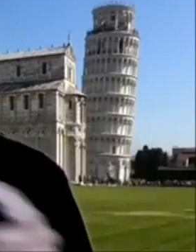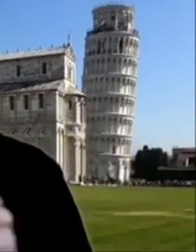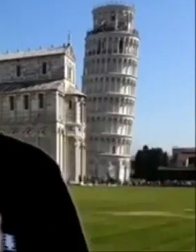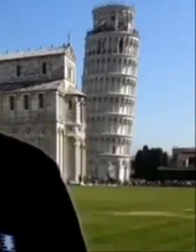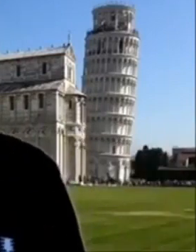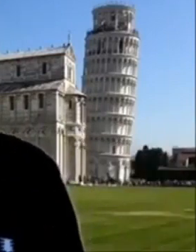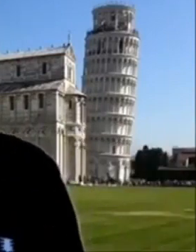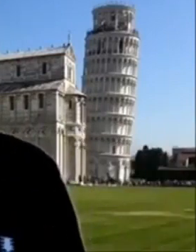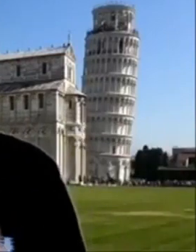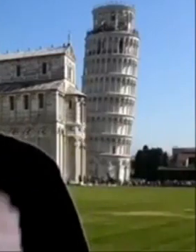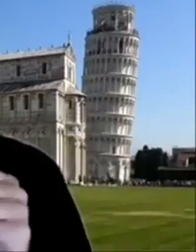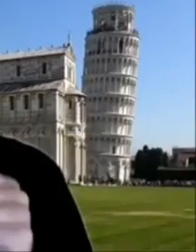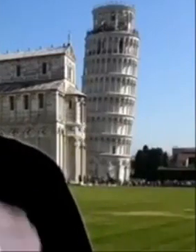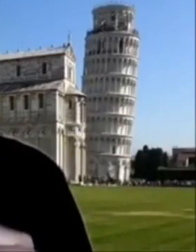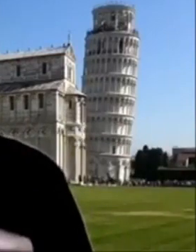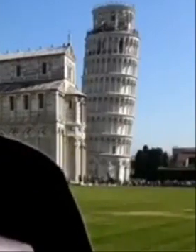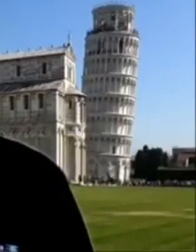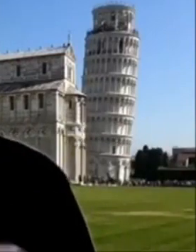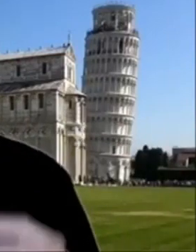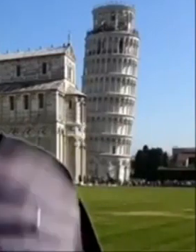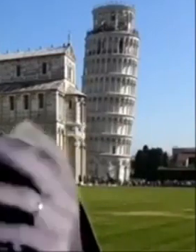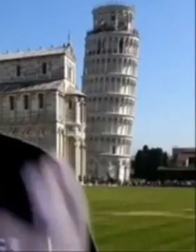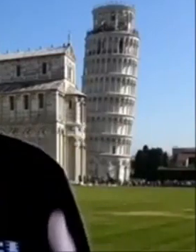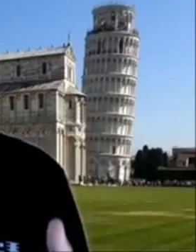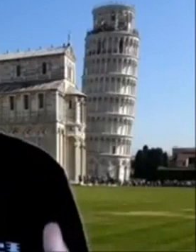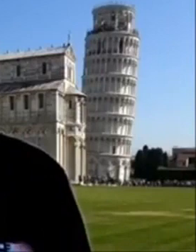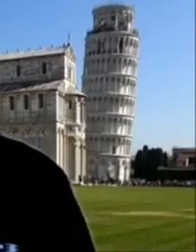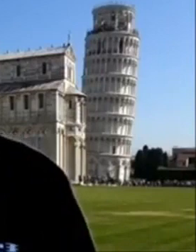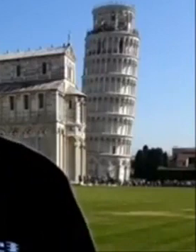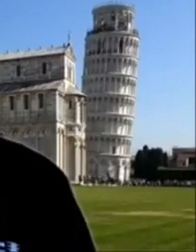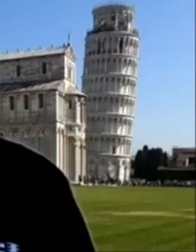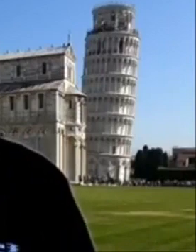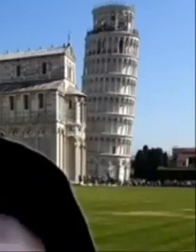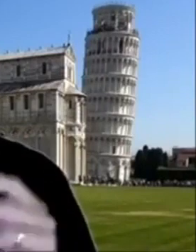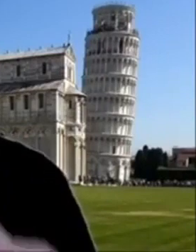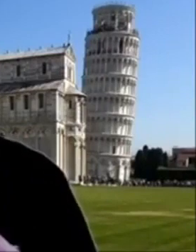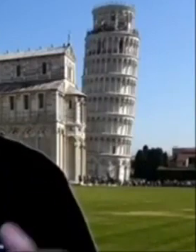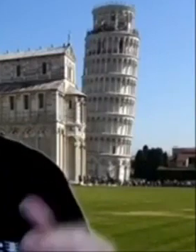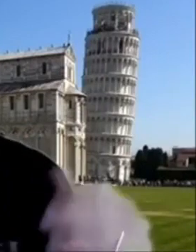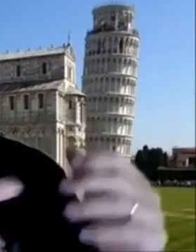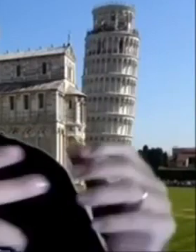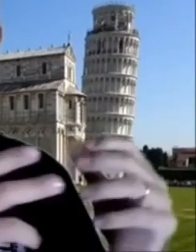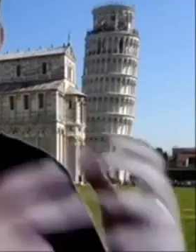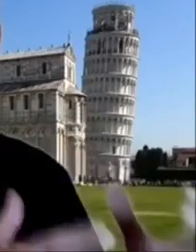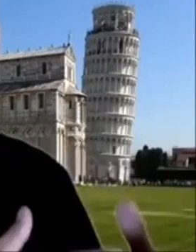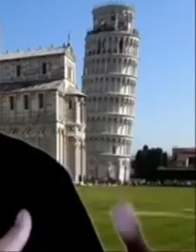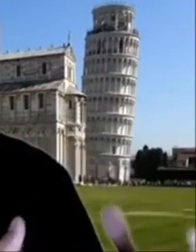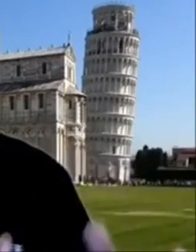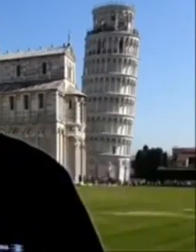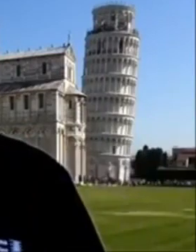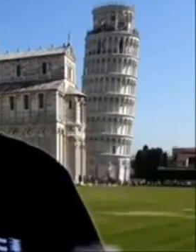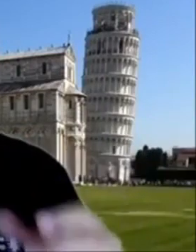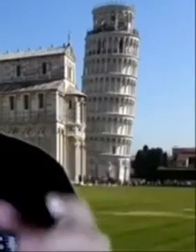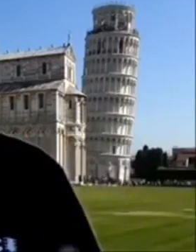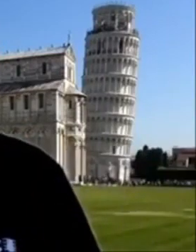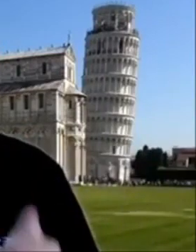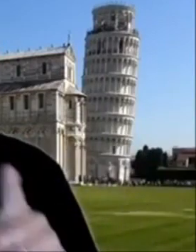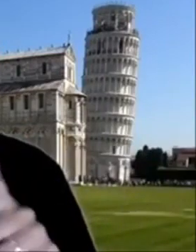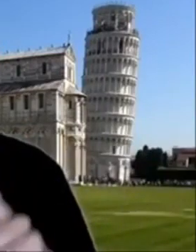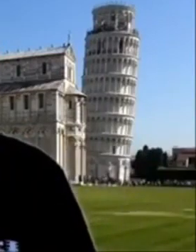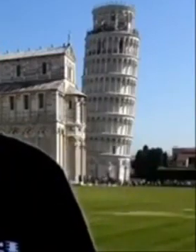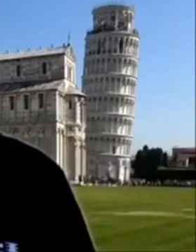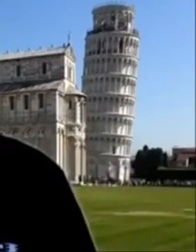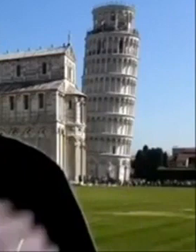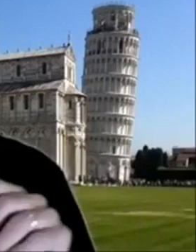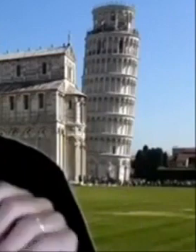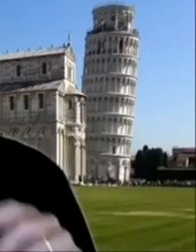e finalidades específicas. Quando você vai construir o seu, você simplesmente segue o modelo e coloca